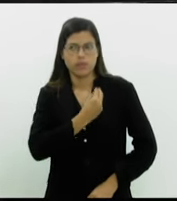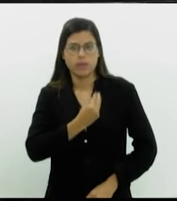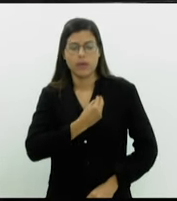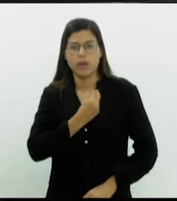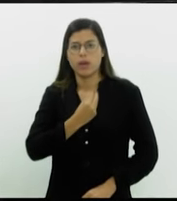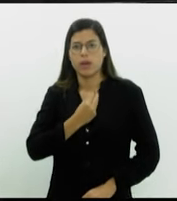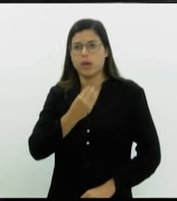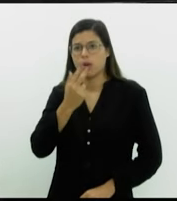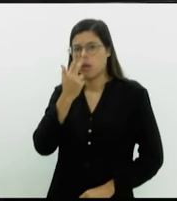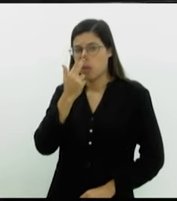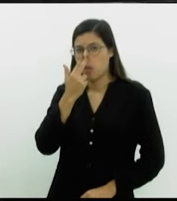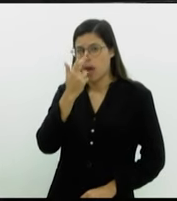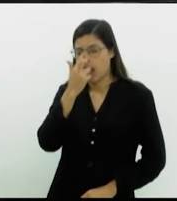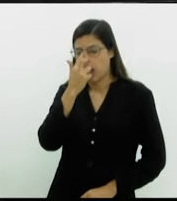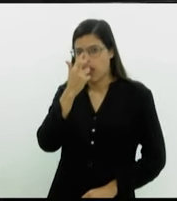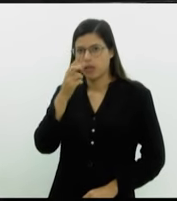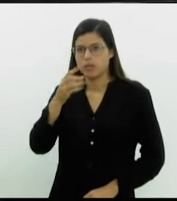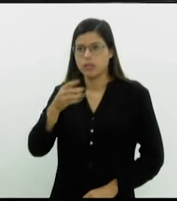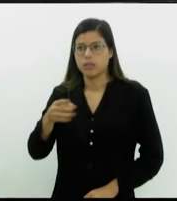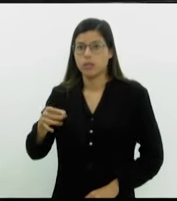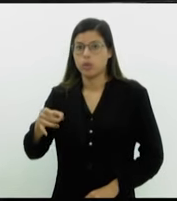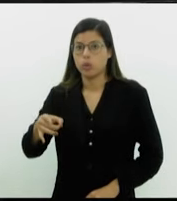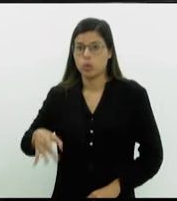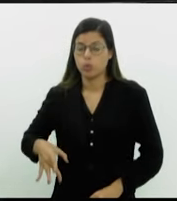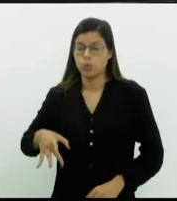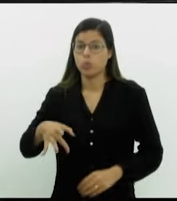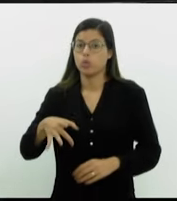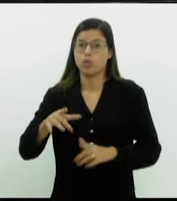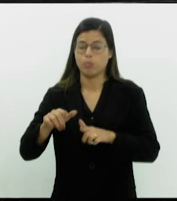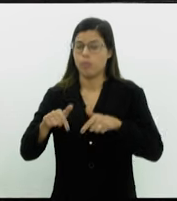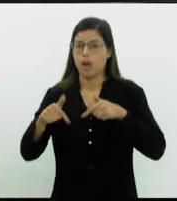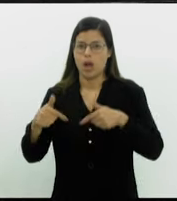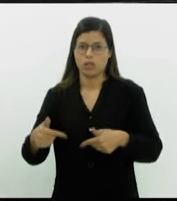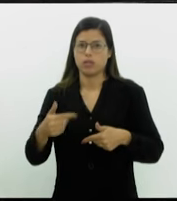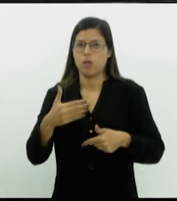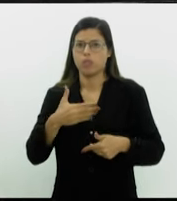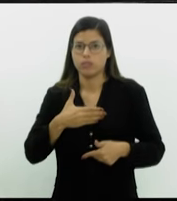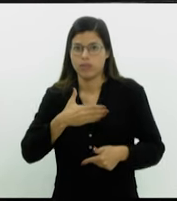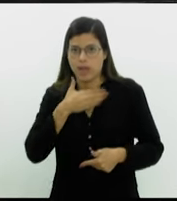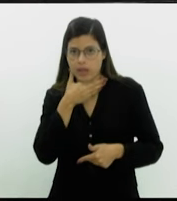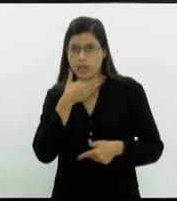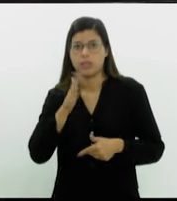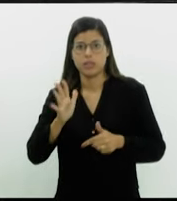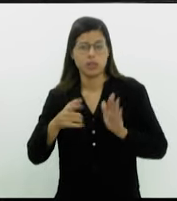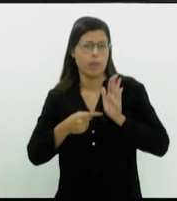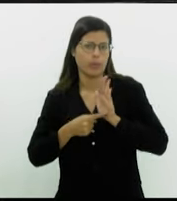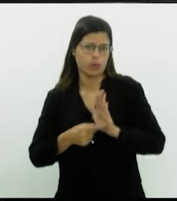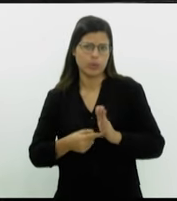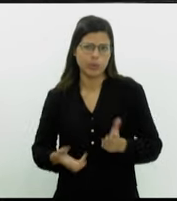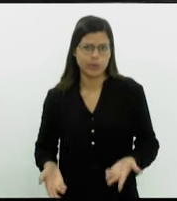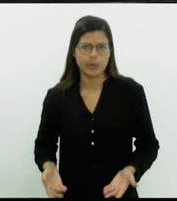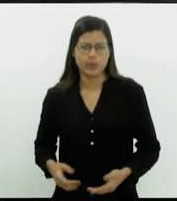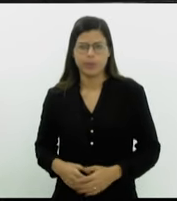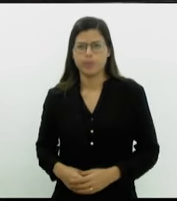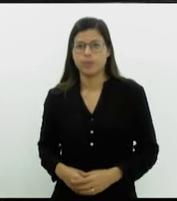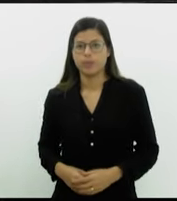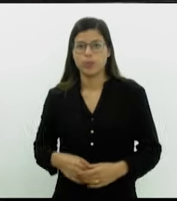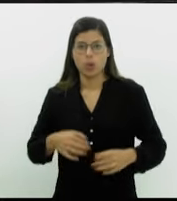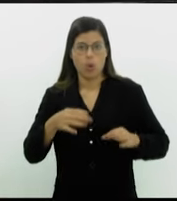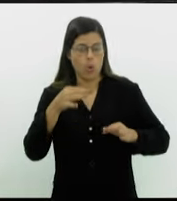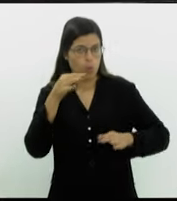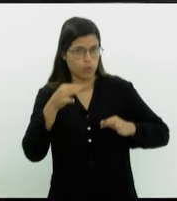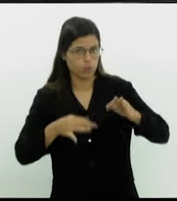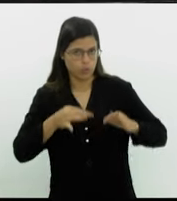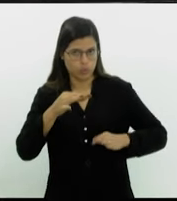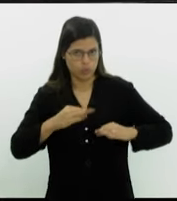último ato de uma crise anunciada. O juiz da